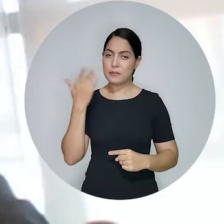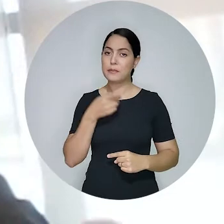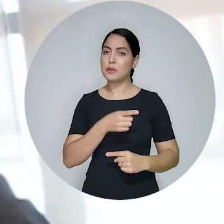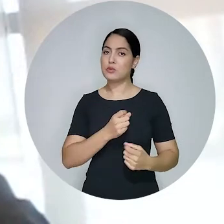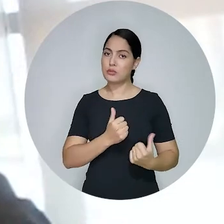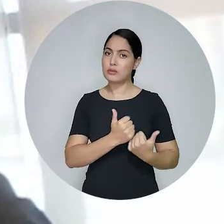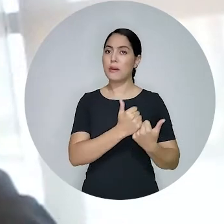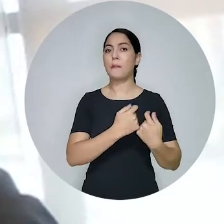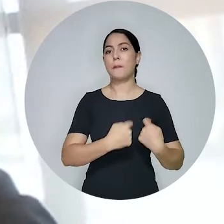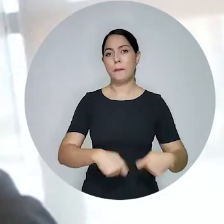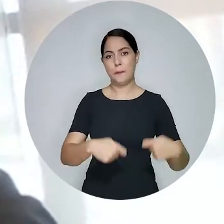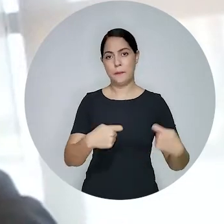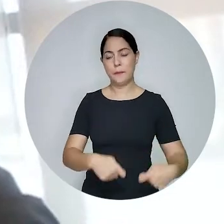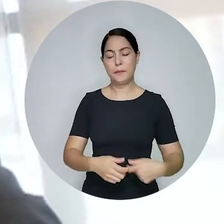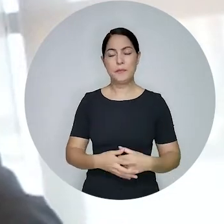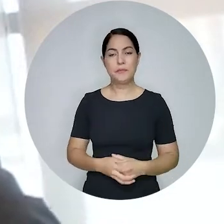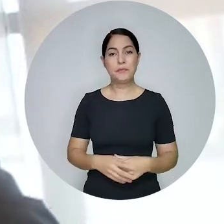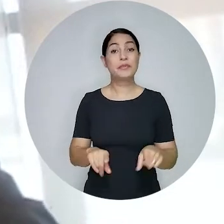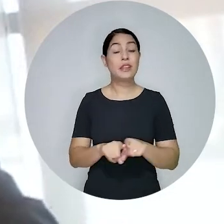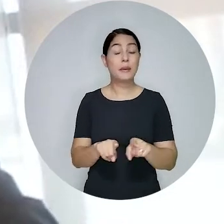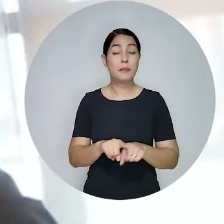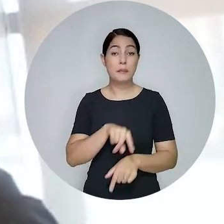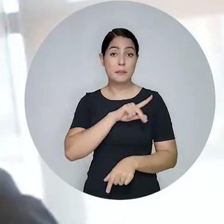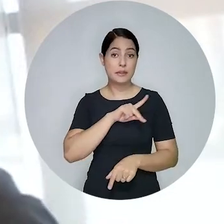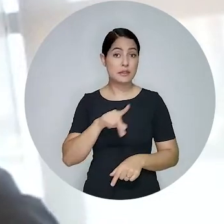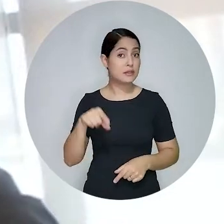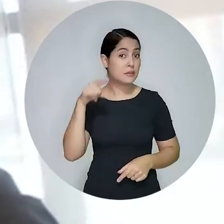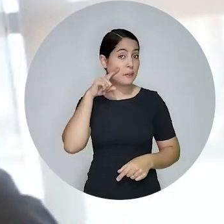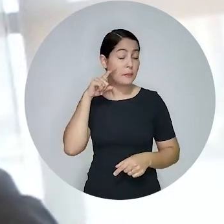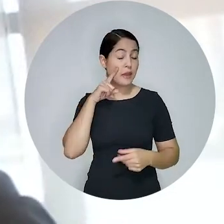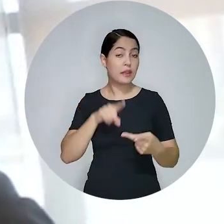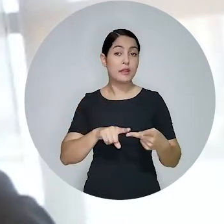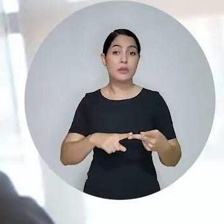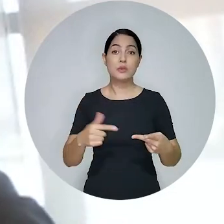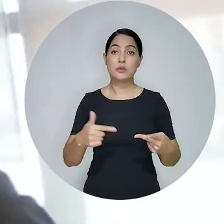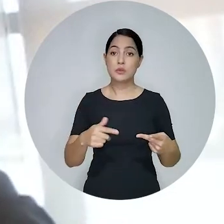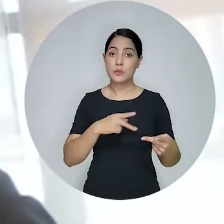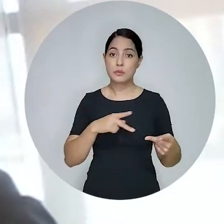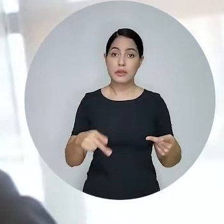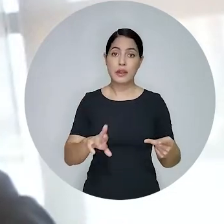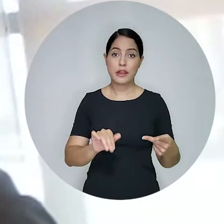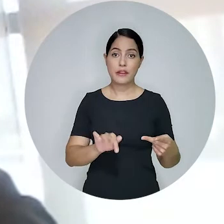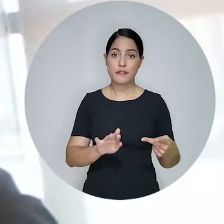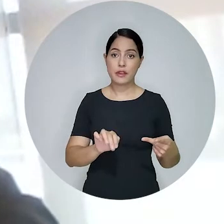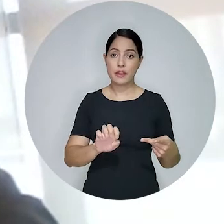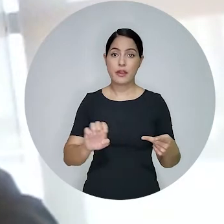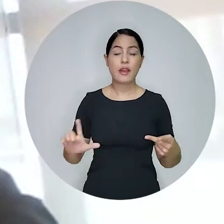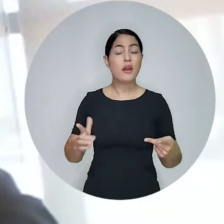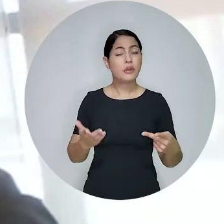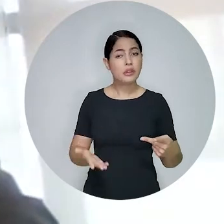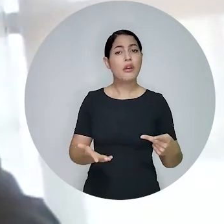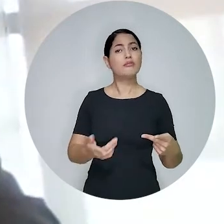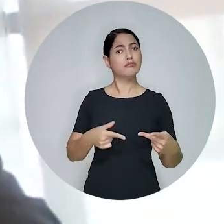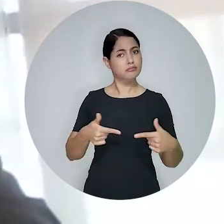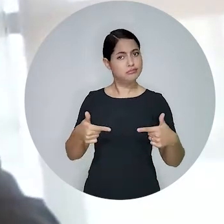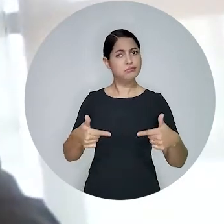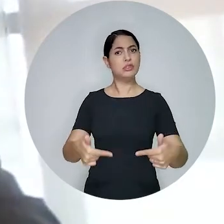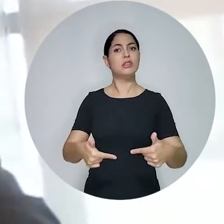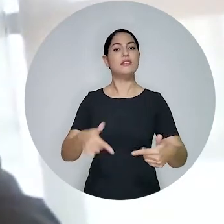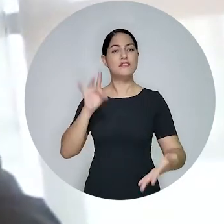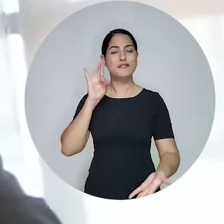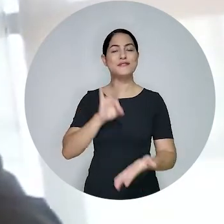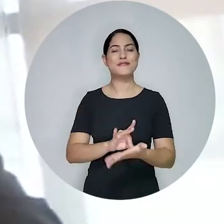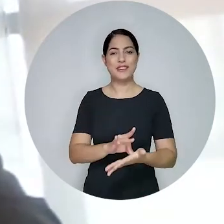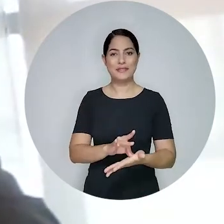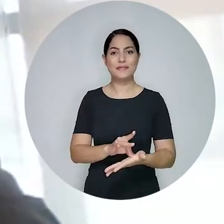diálogo permanente que vem sendo instituído, aí sob o comando do presidente Beto Simonetti, do vice-presidente Rafael Horn, vem surtindo efeitos concretos.